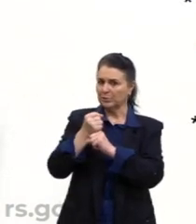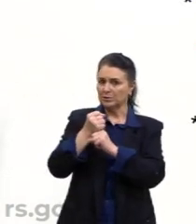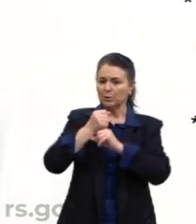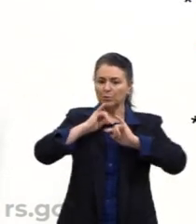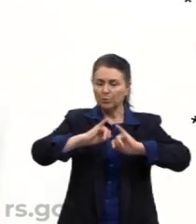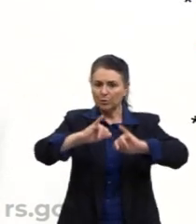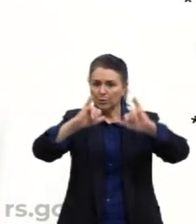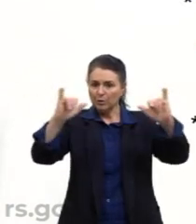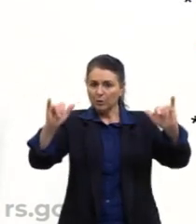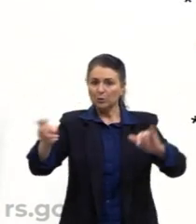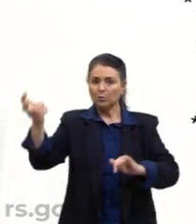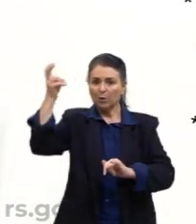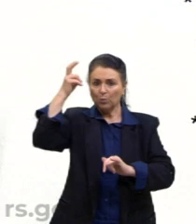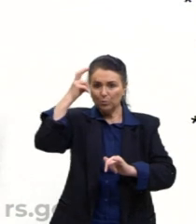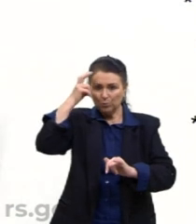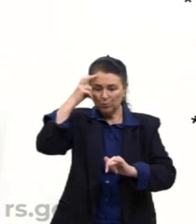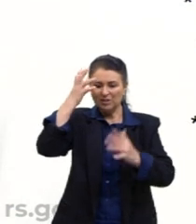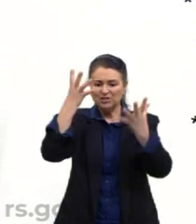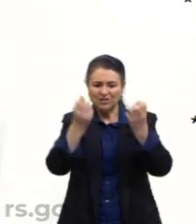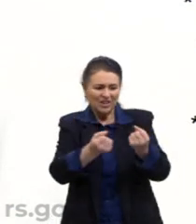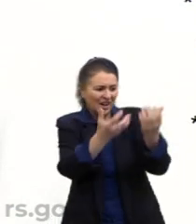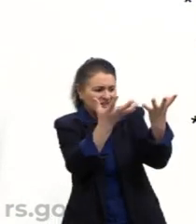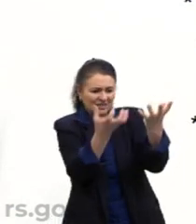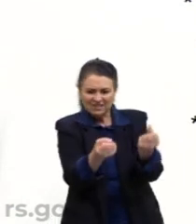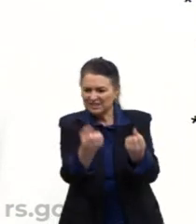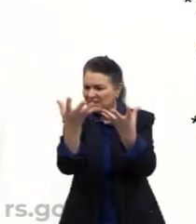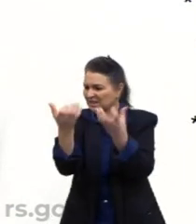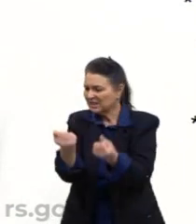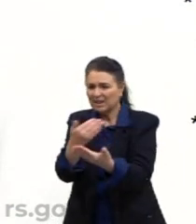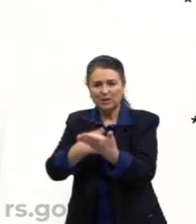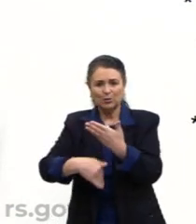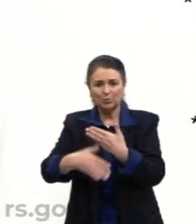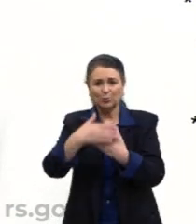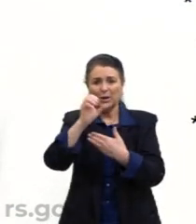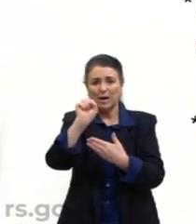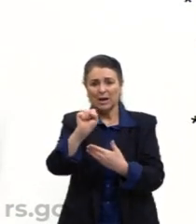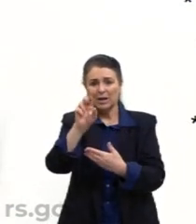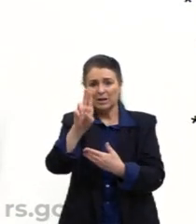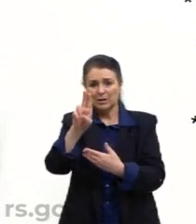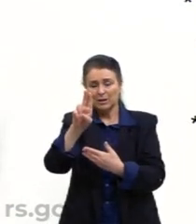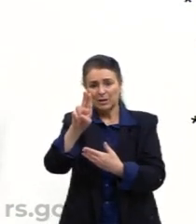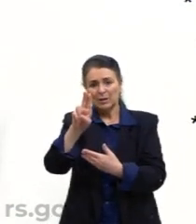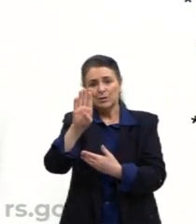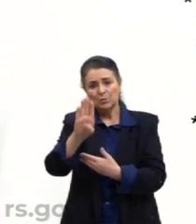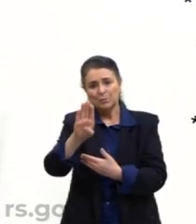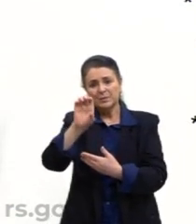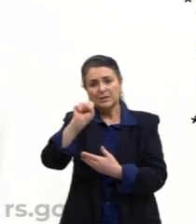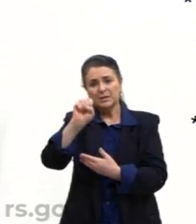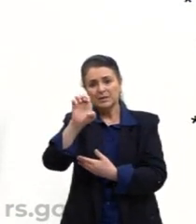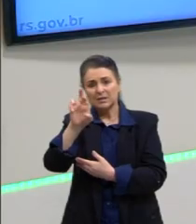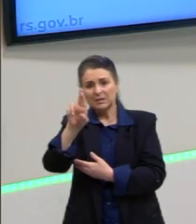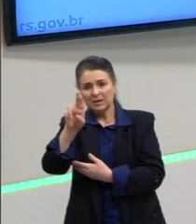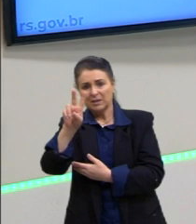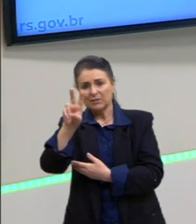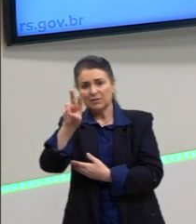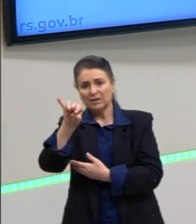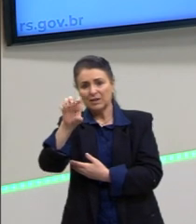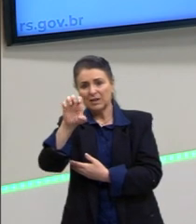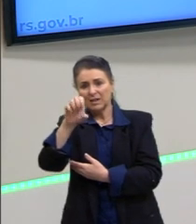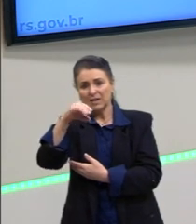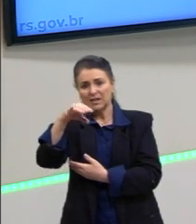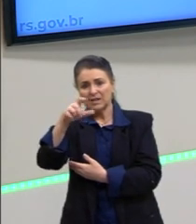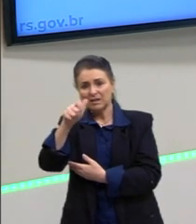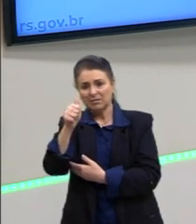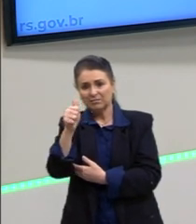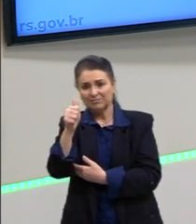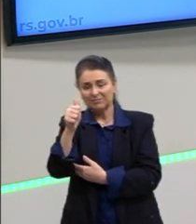subservência. Ainda voltando à questão das classes, Tentar, ela tenta desconstruir tudo